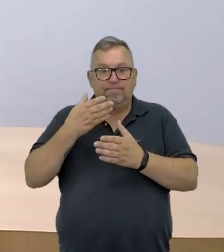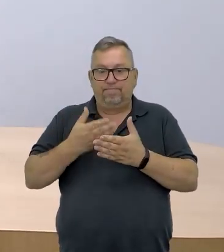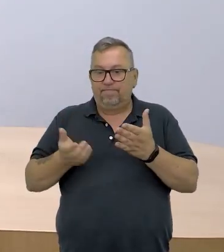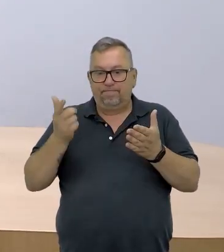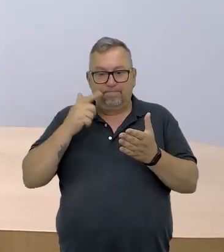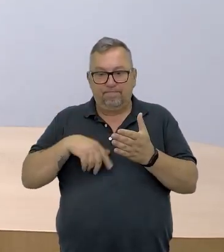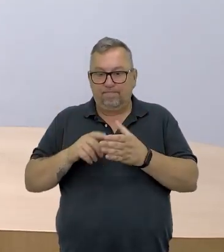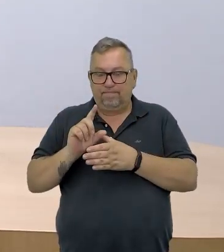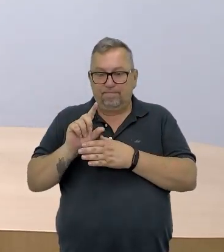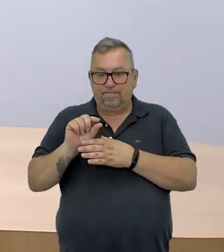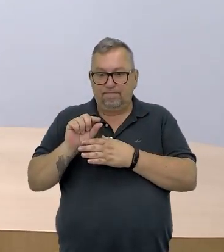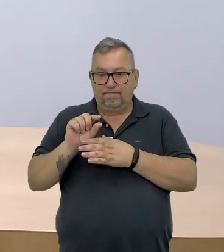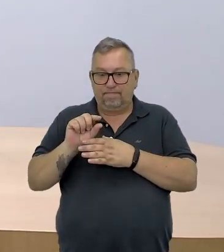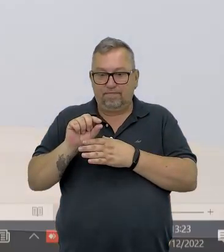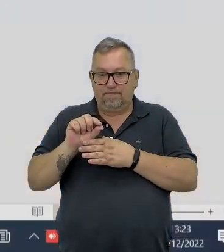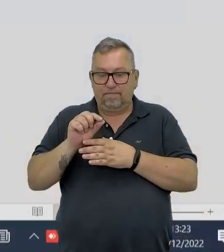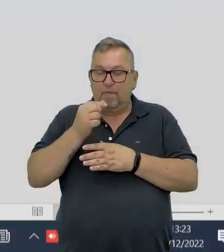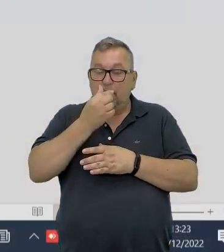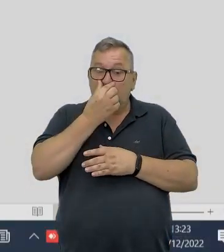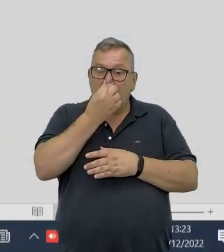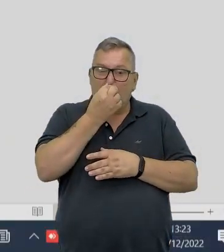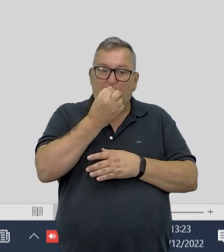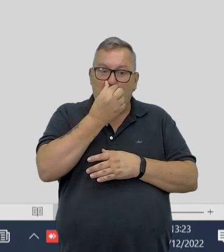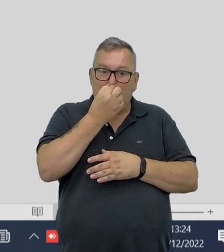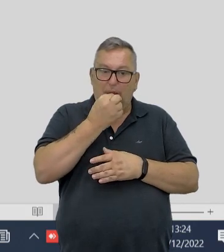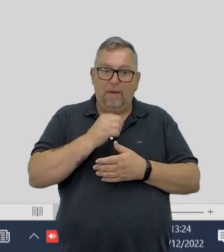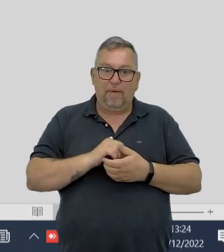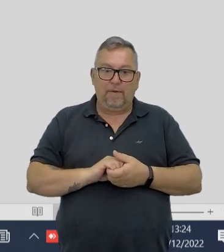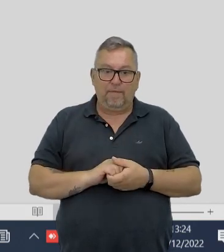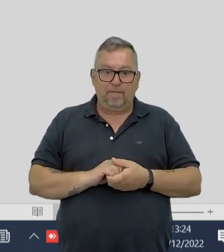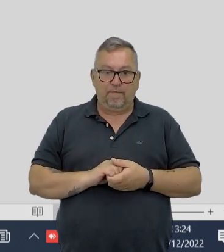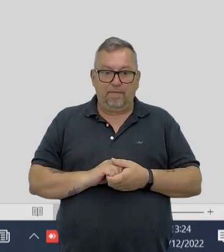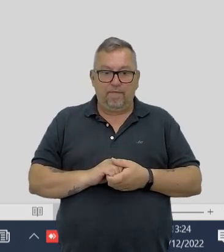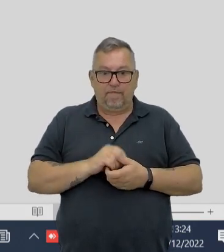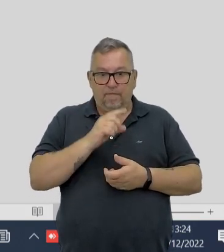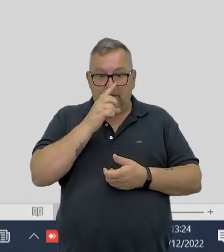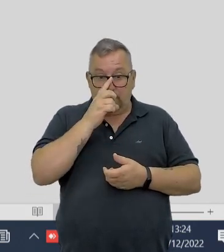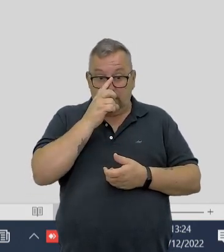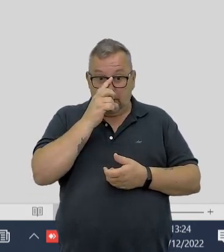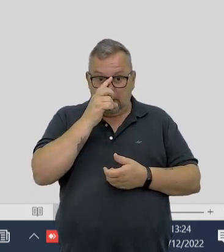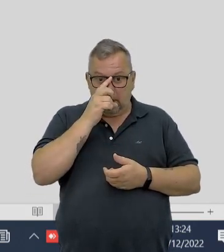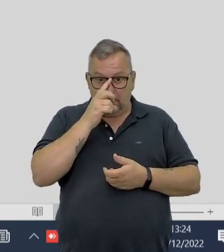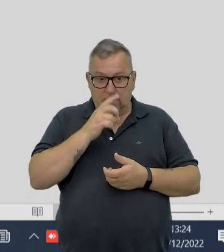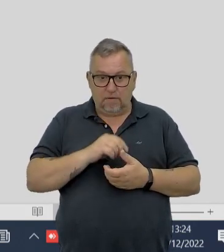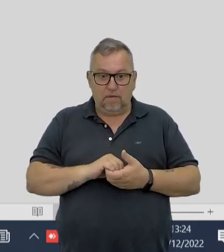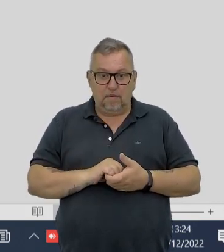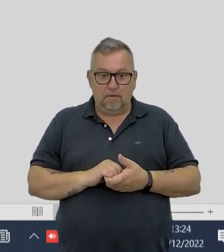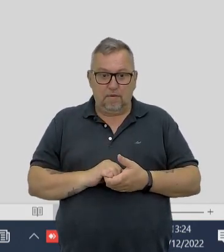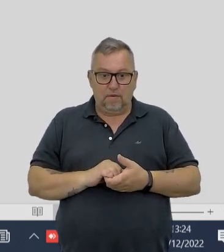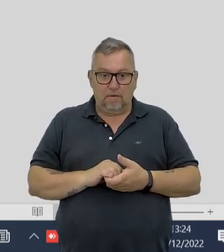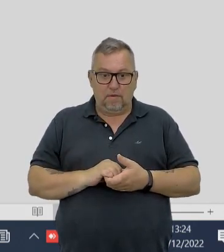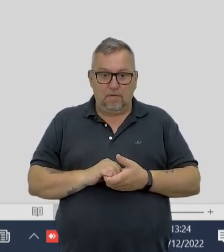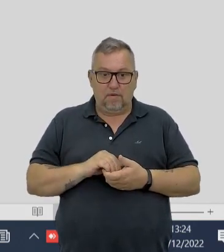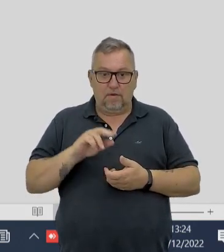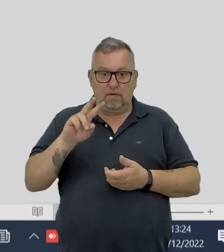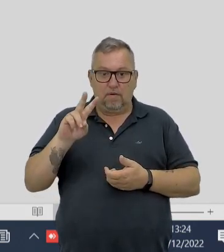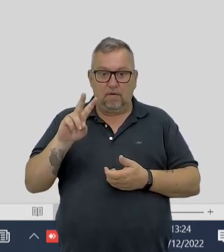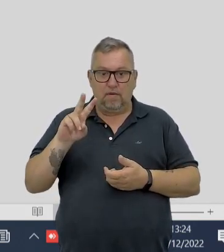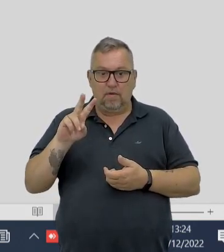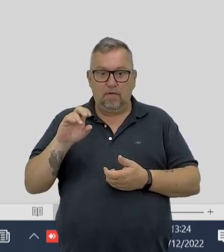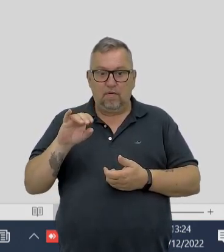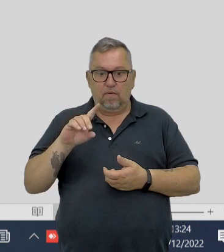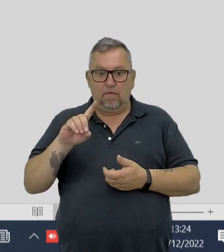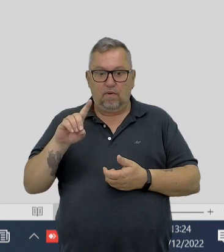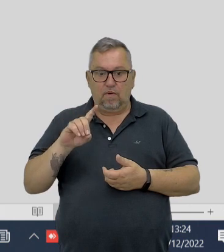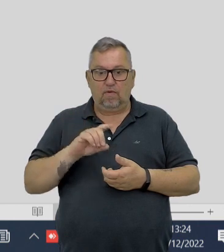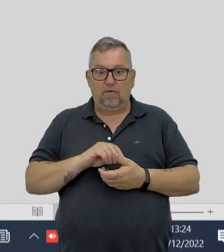acender o LED. Tá? Muito bem, muito bem. De novo aqui na programação, nós temos aqui escrito void loop. Eu